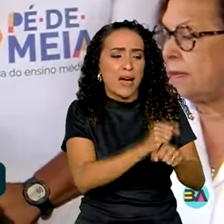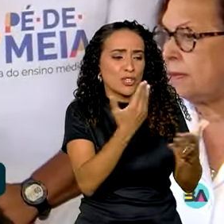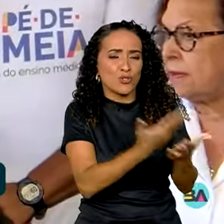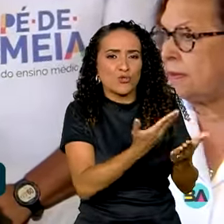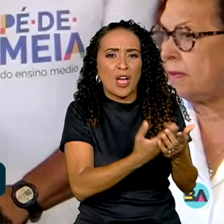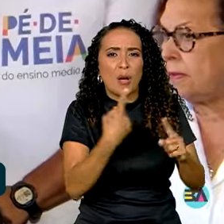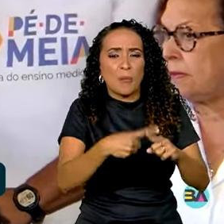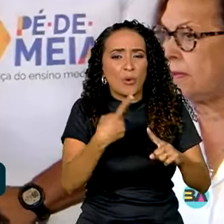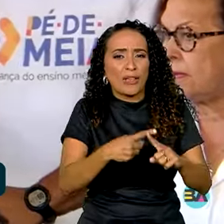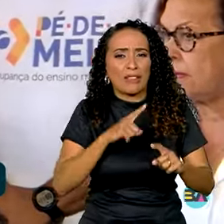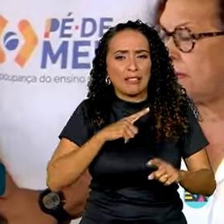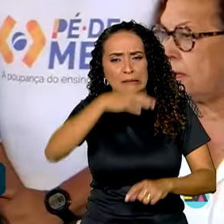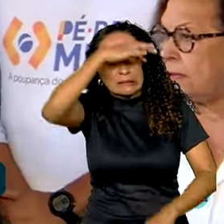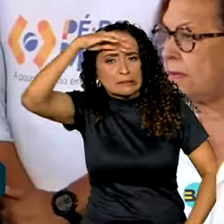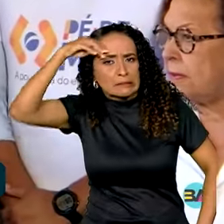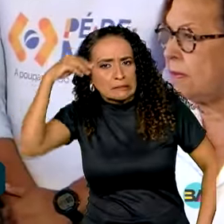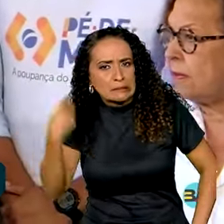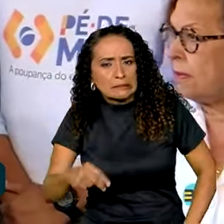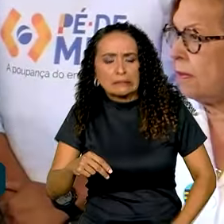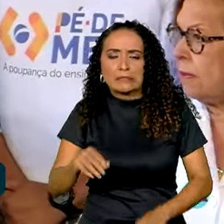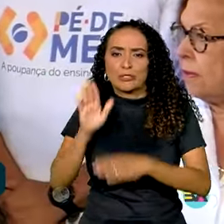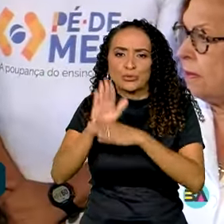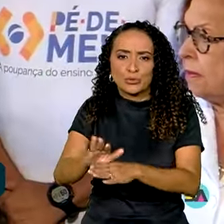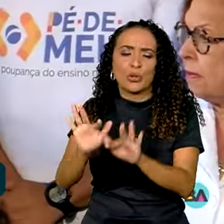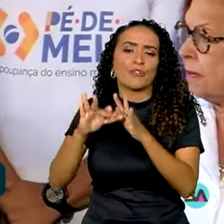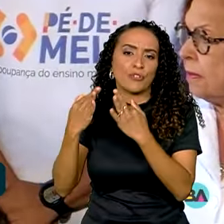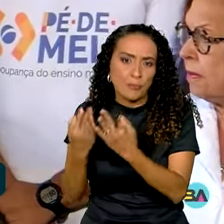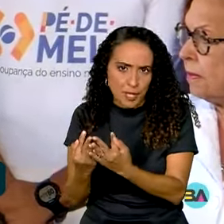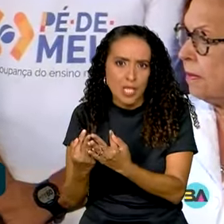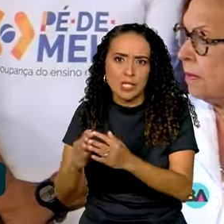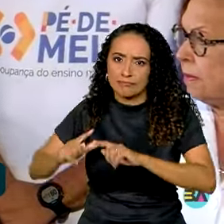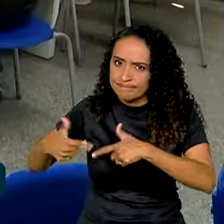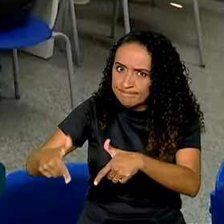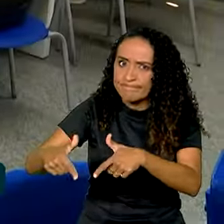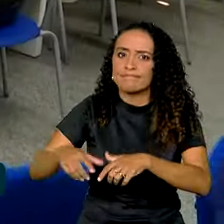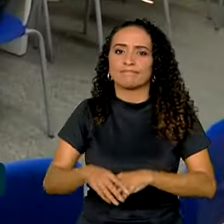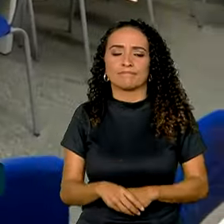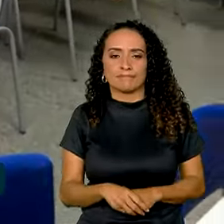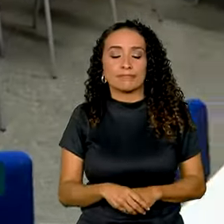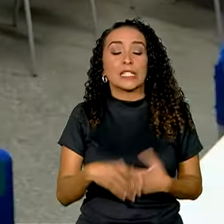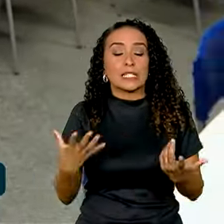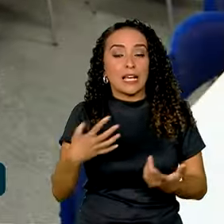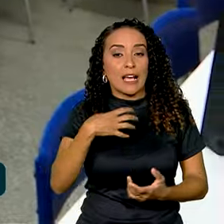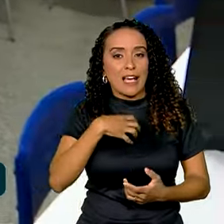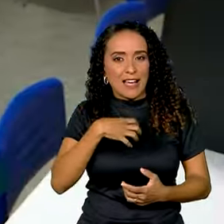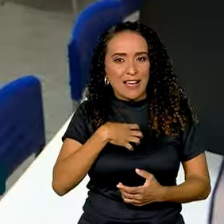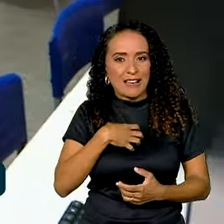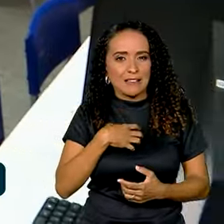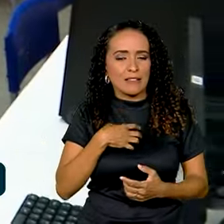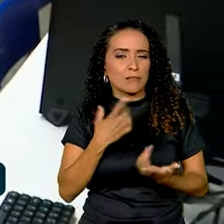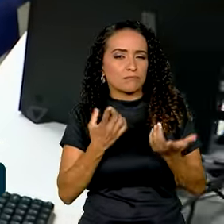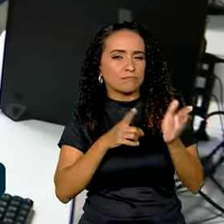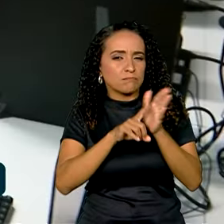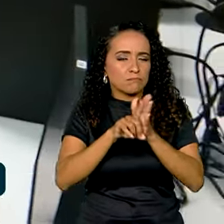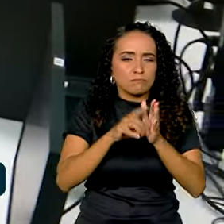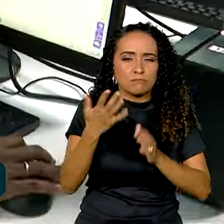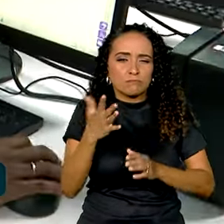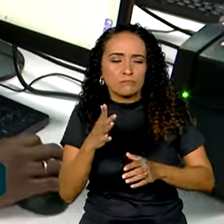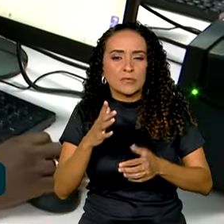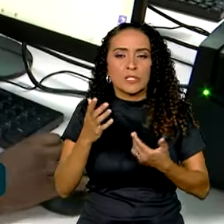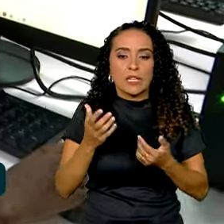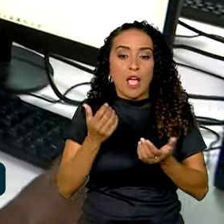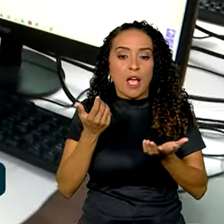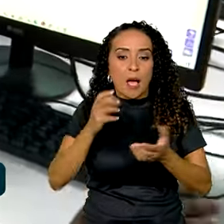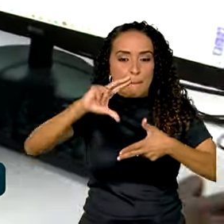tem o sufoco de colocar algum dinheiro em casa. Na Bahia, a estimativa é que o Pé de Meia